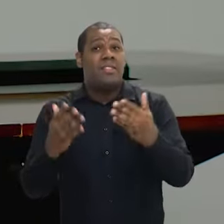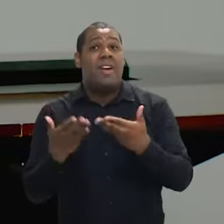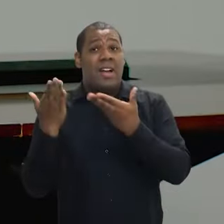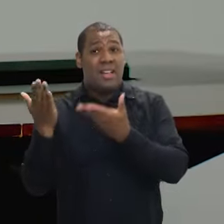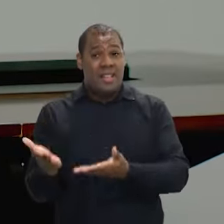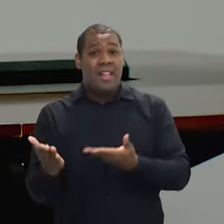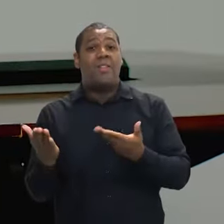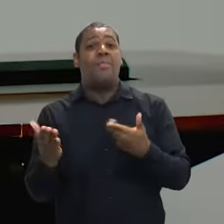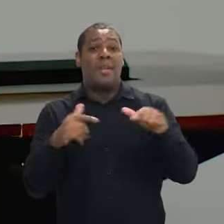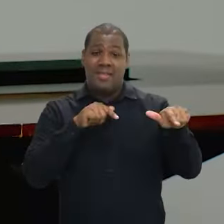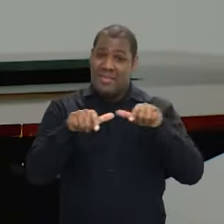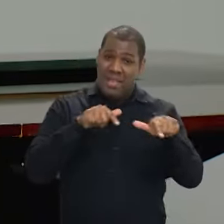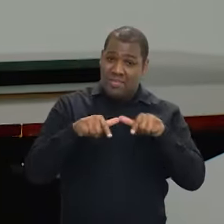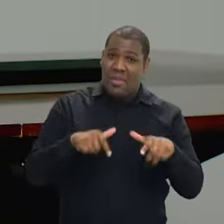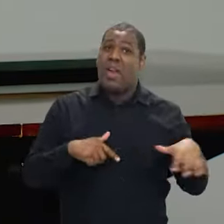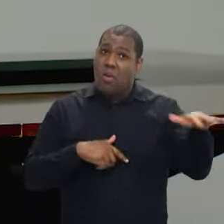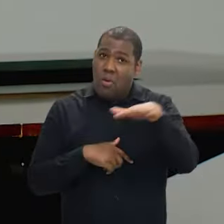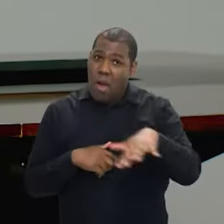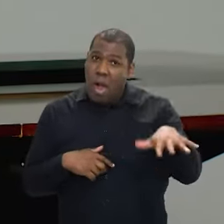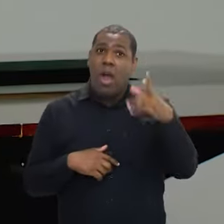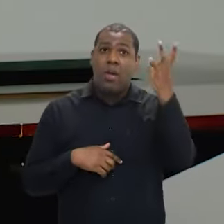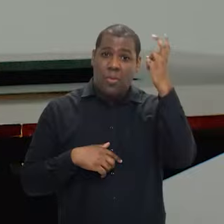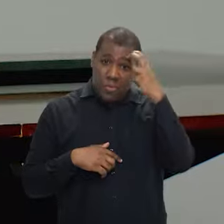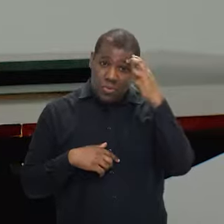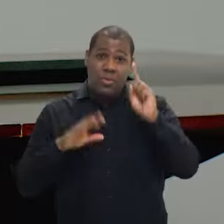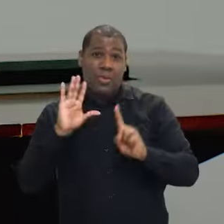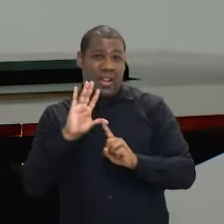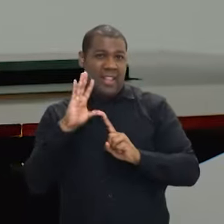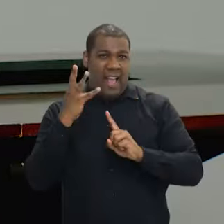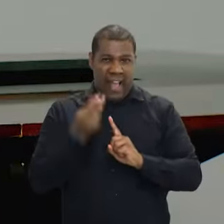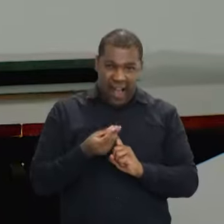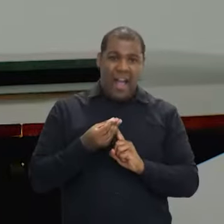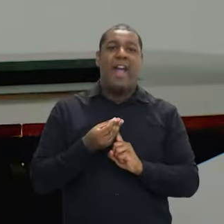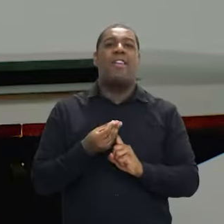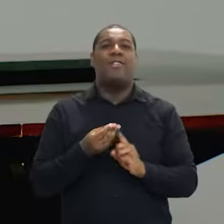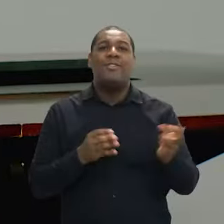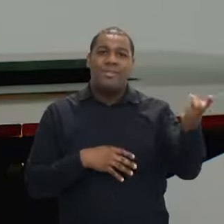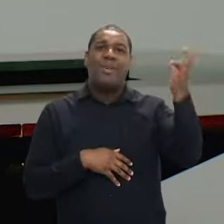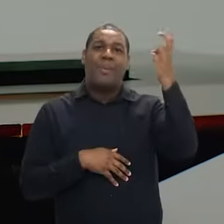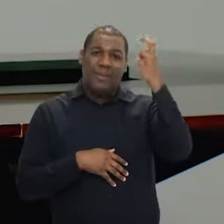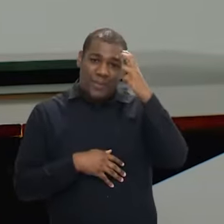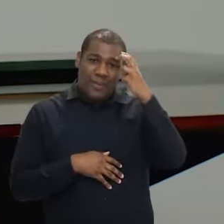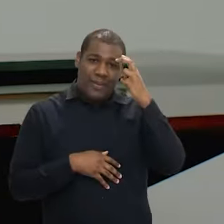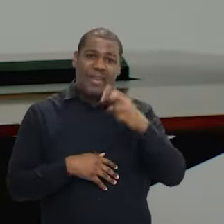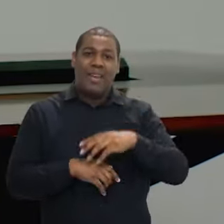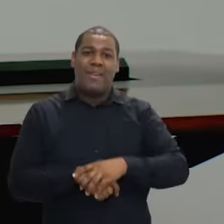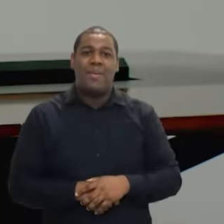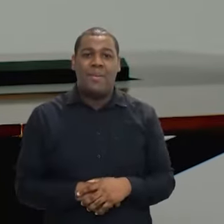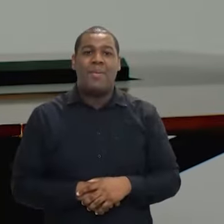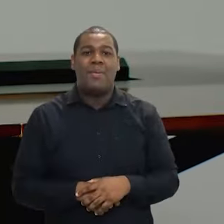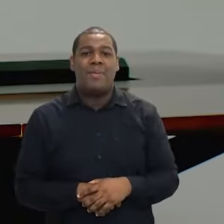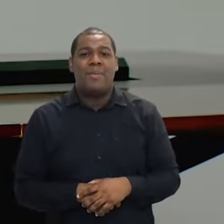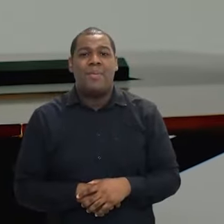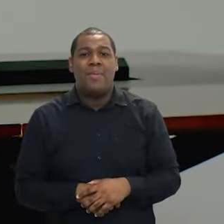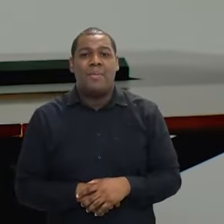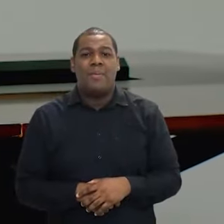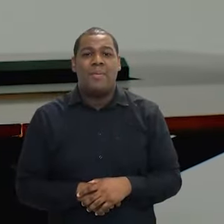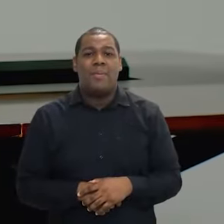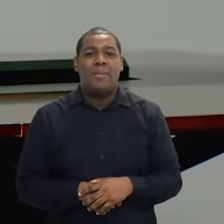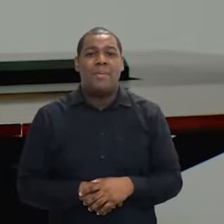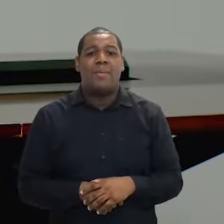realizar essa atividade de arte popular, que é tão importante para o nosso país.